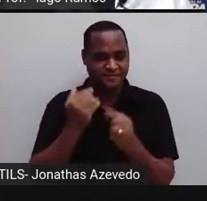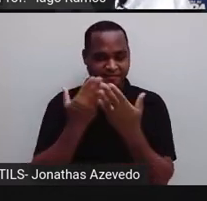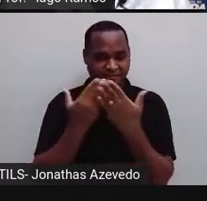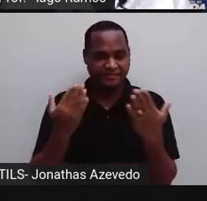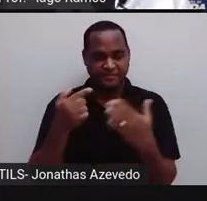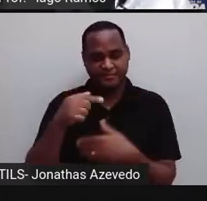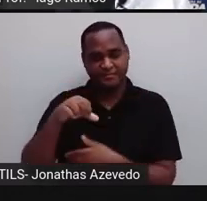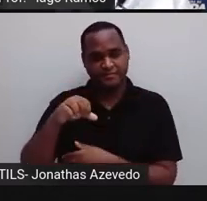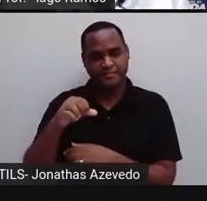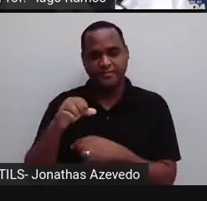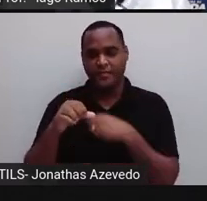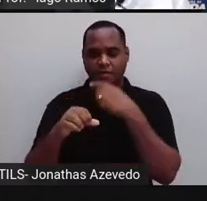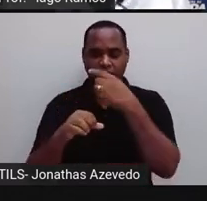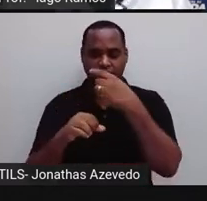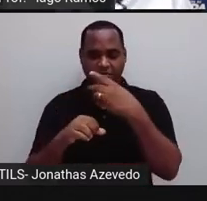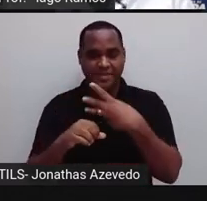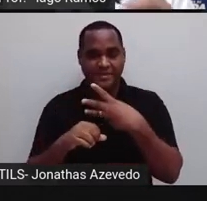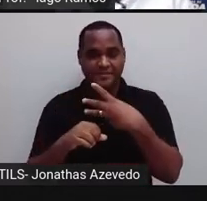elevado a 1 terço.